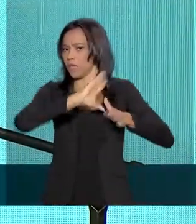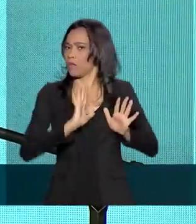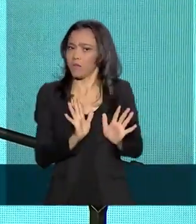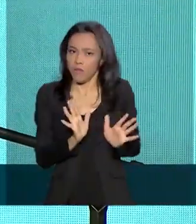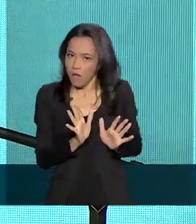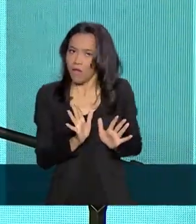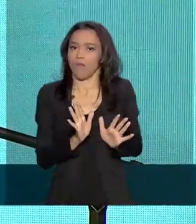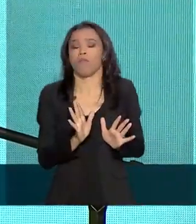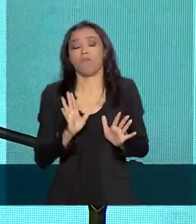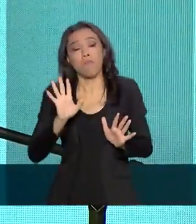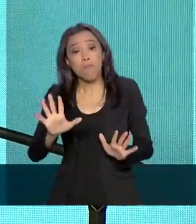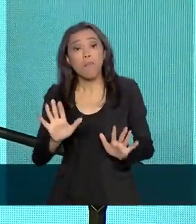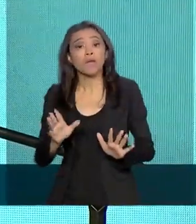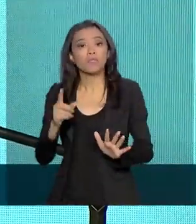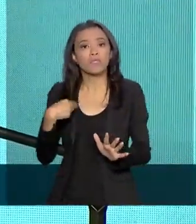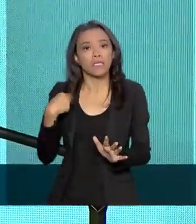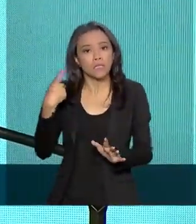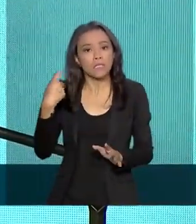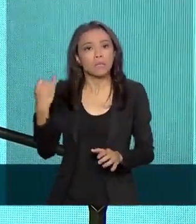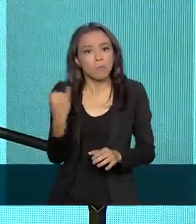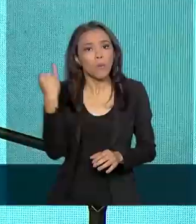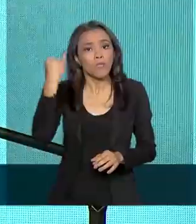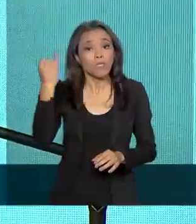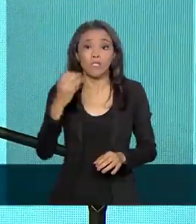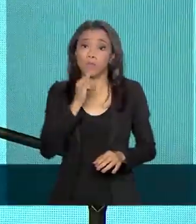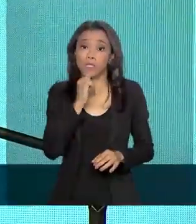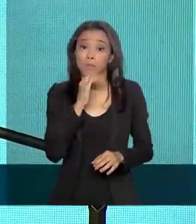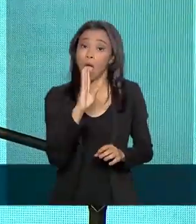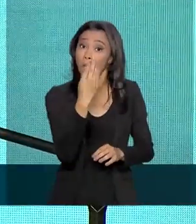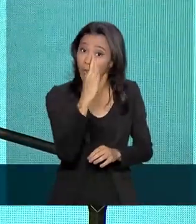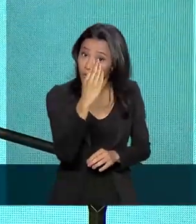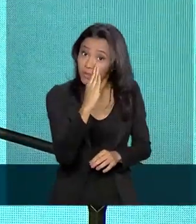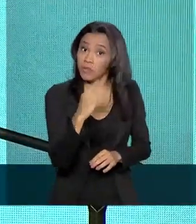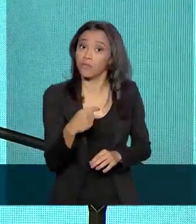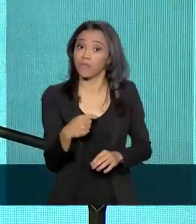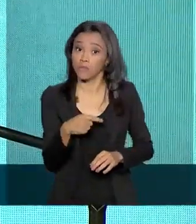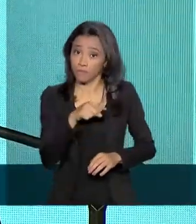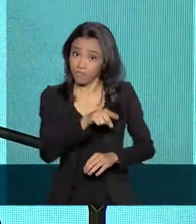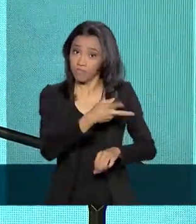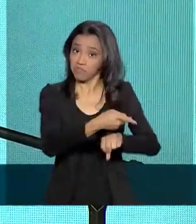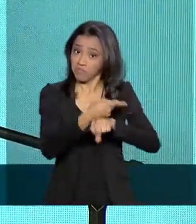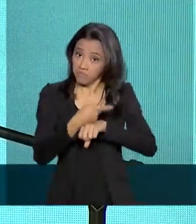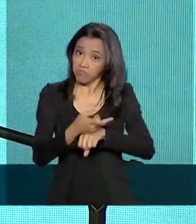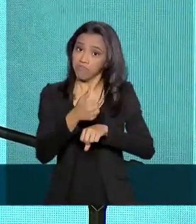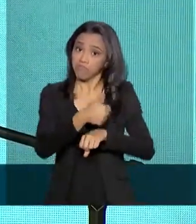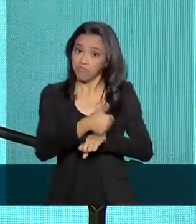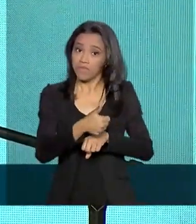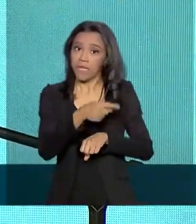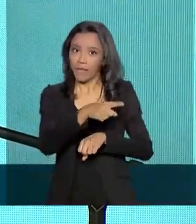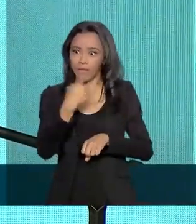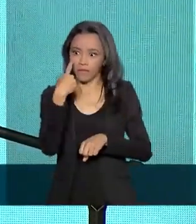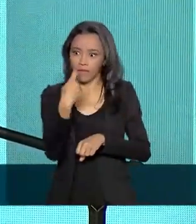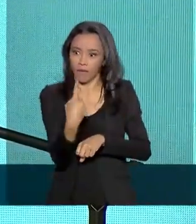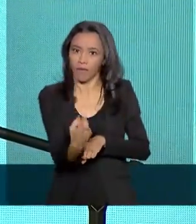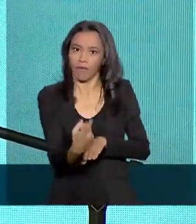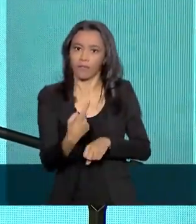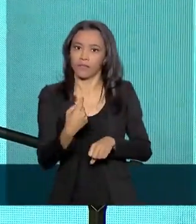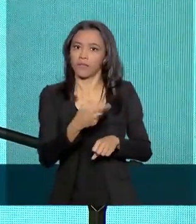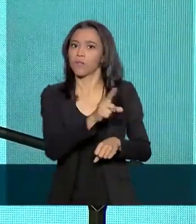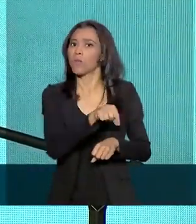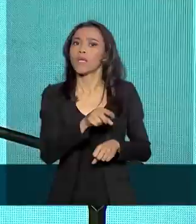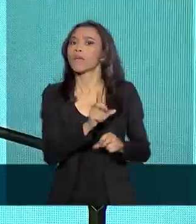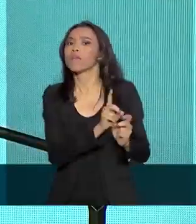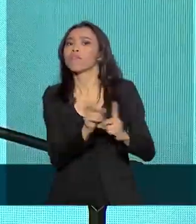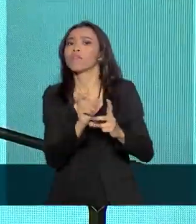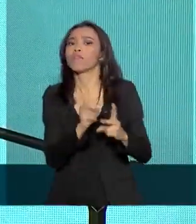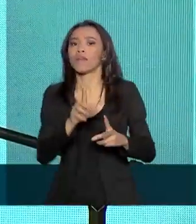importância. Até a Bolívia está nos procurando. O Evo Morales tem interesse em aumentar a exportação